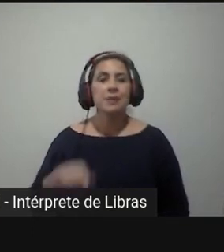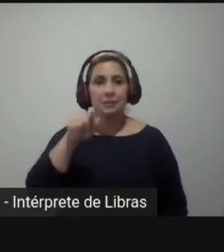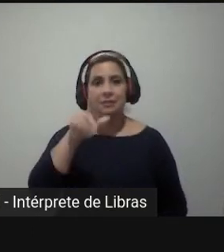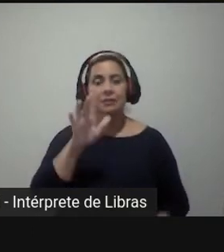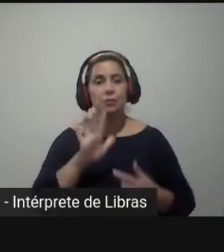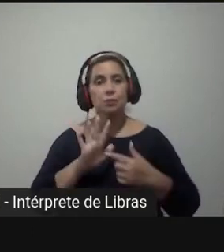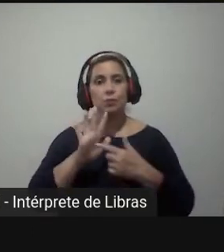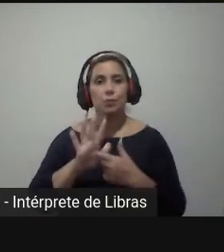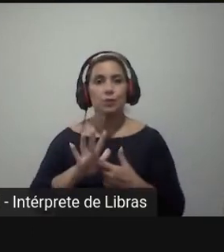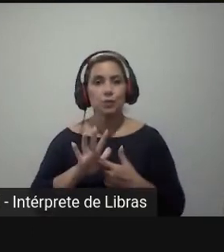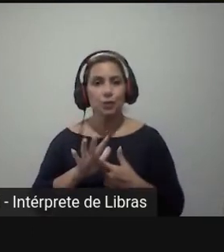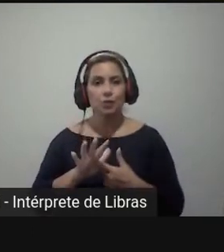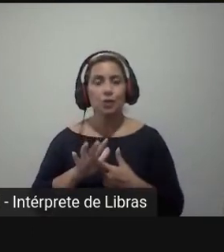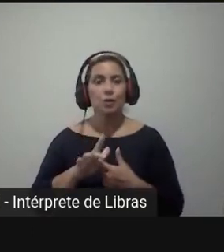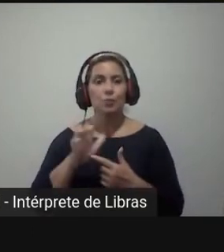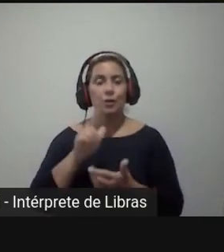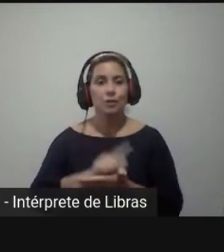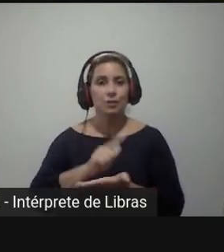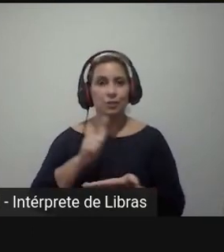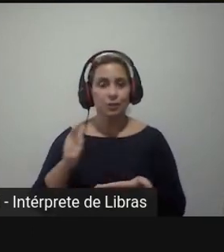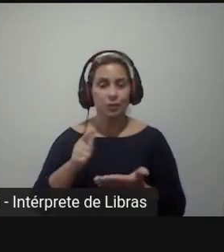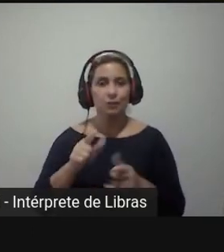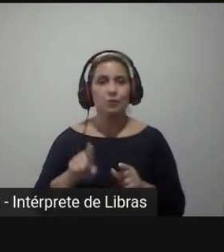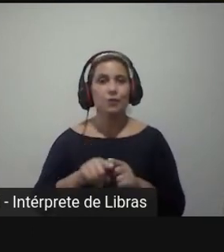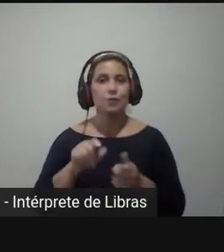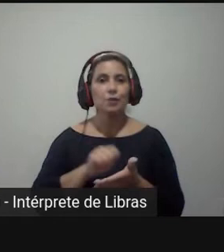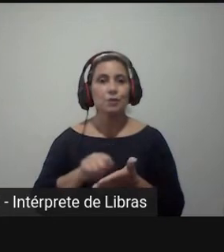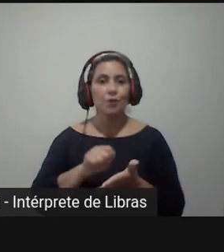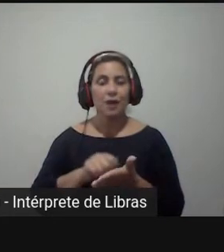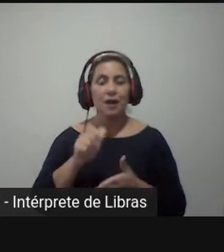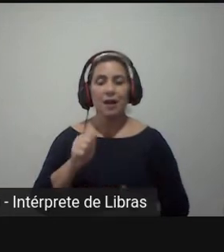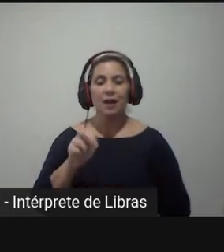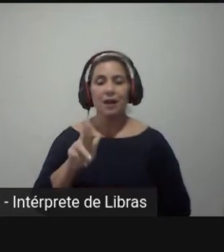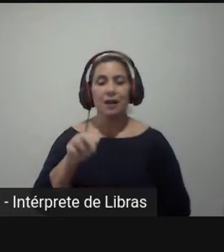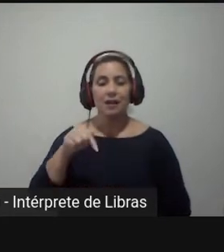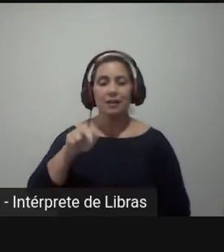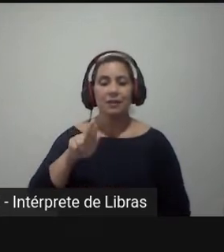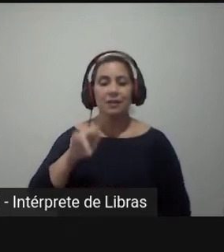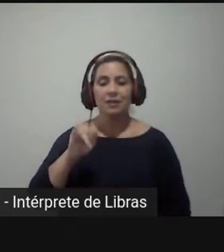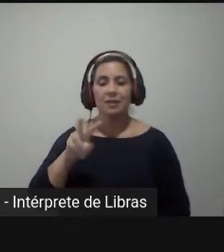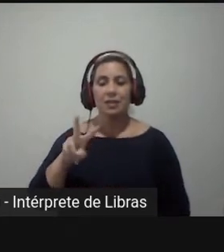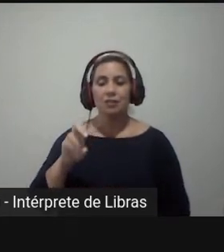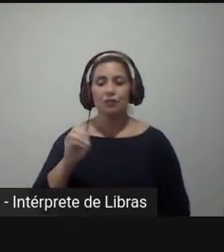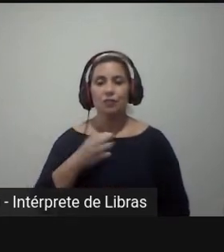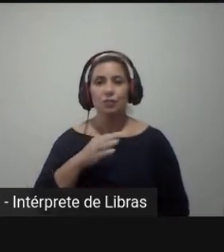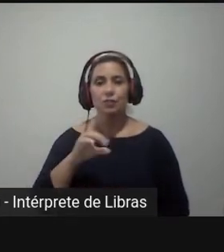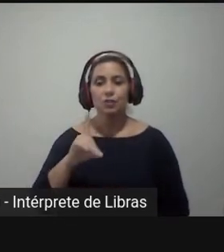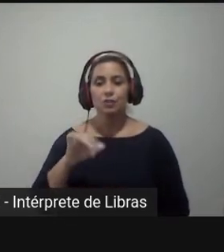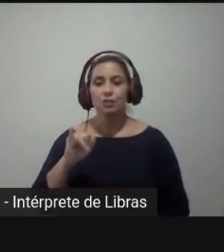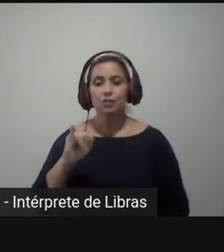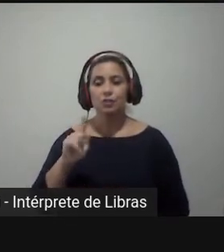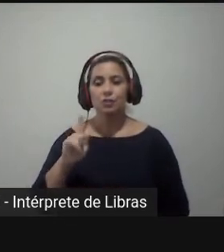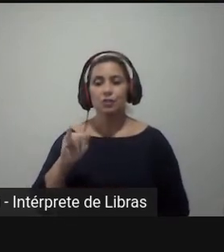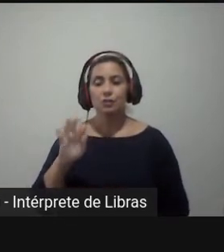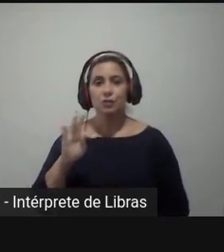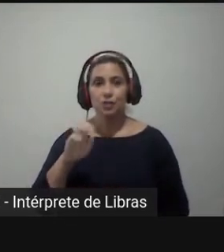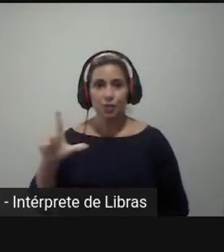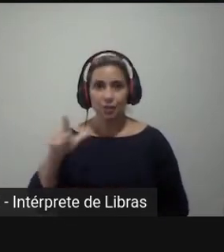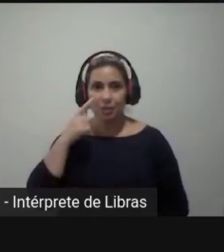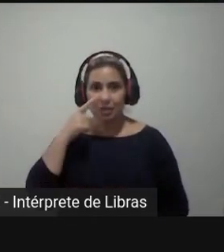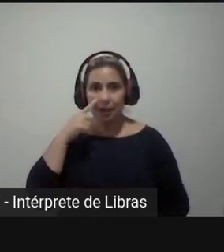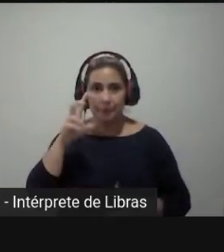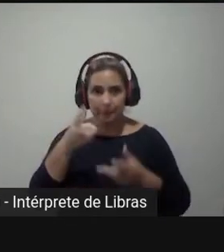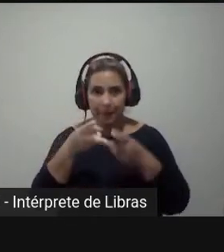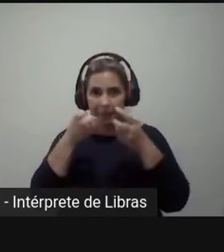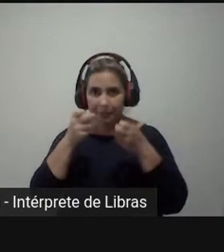é da página recém-inaugurada do arquivo digital é a ata manuscrita logo na primeira linha se percebe o texto não dá para ler